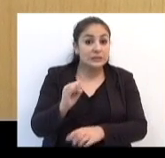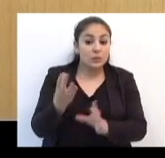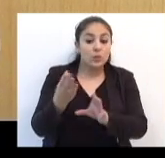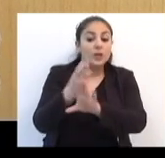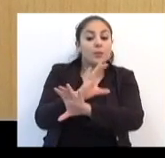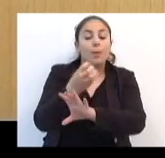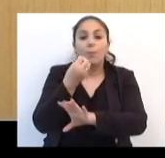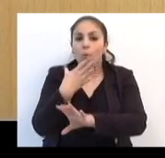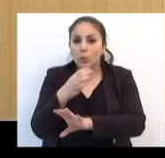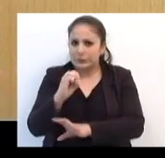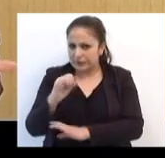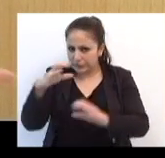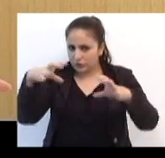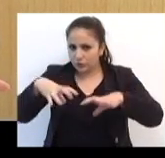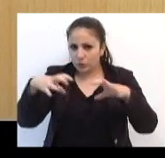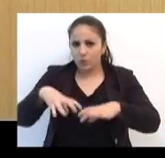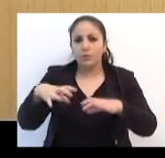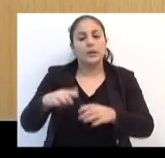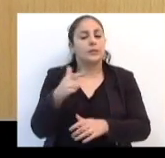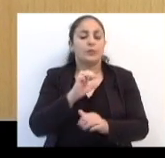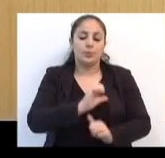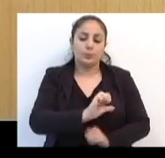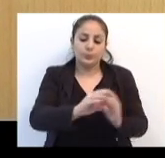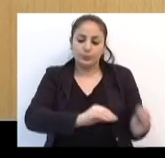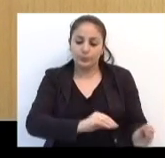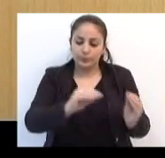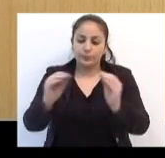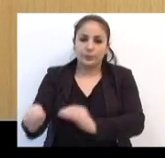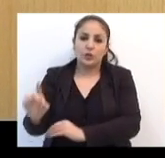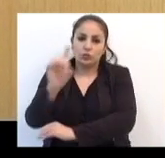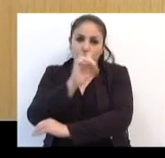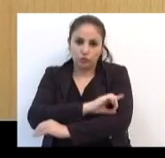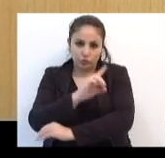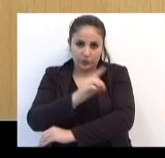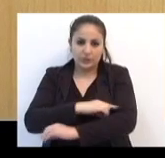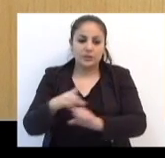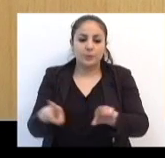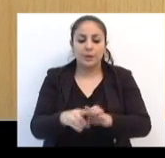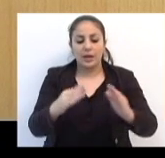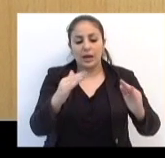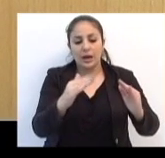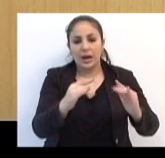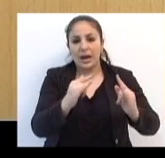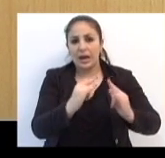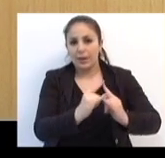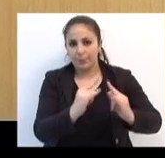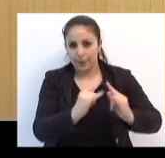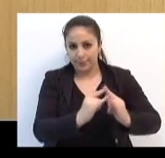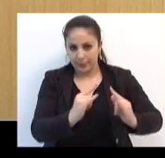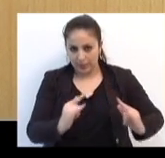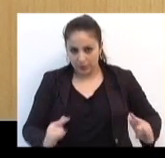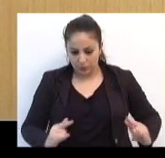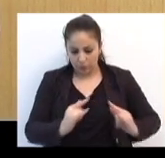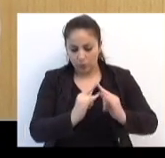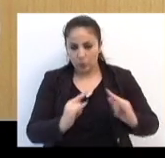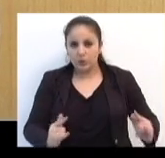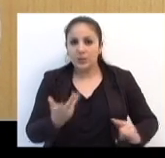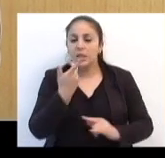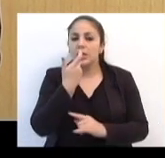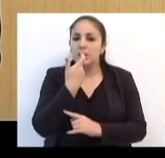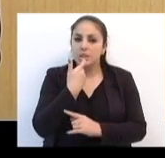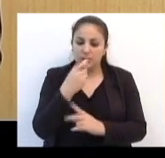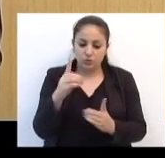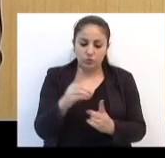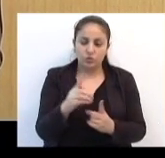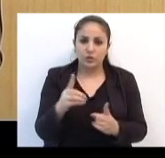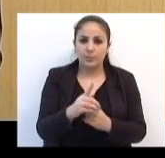será transferida. Ressaltando que o Acampamento da Criança com Diabetes será realizado entre os dias 12